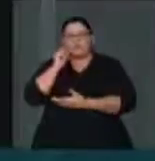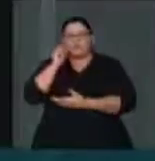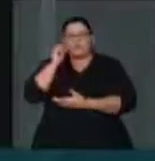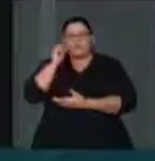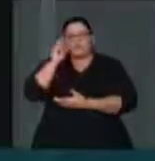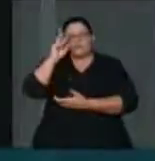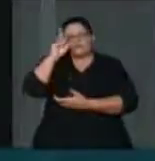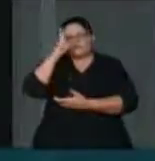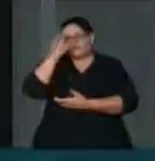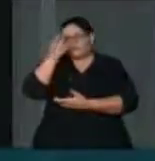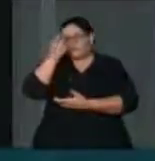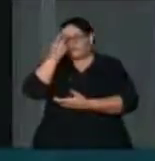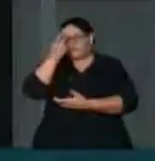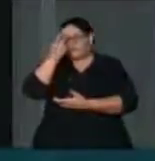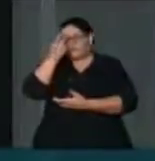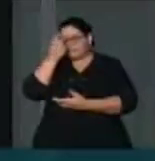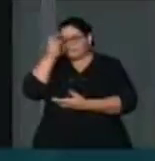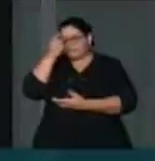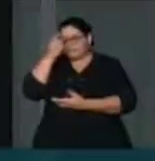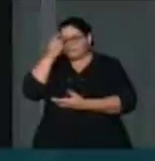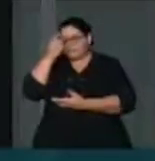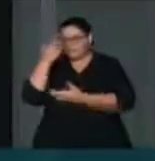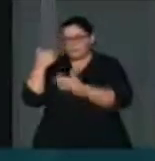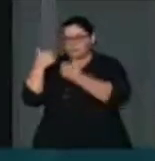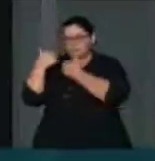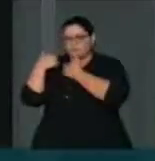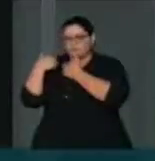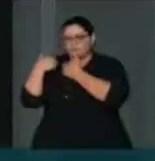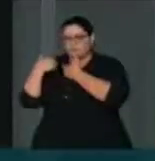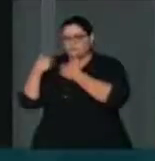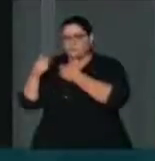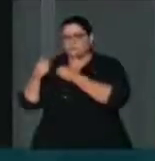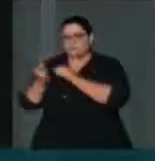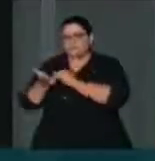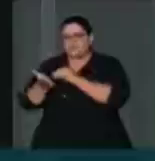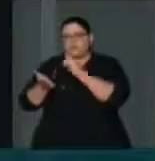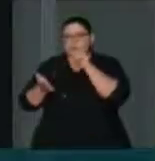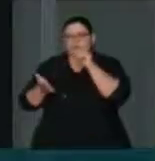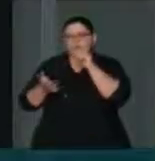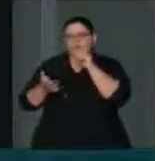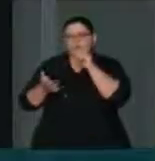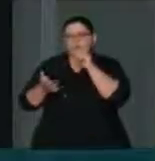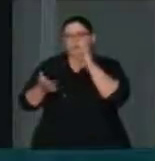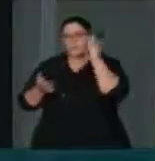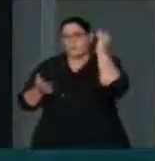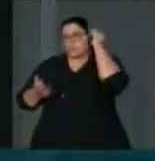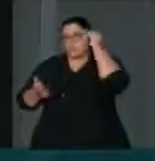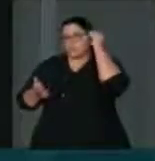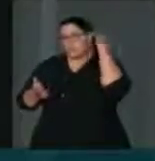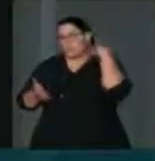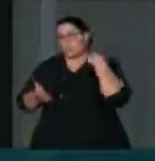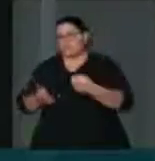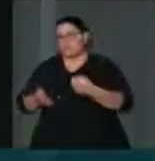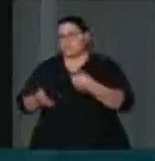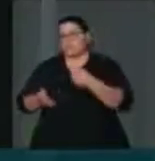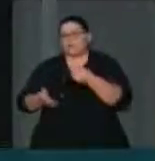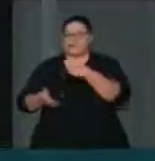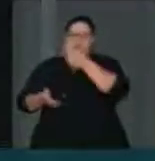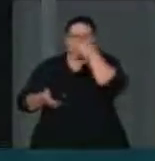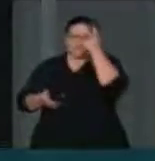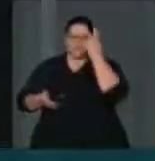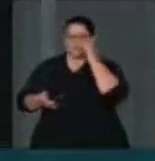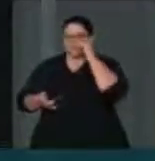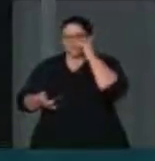rural a responsabilidade pela falta d'água. Isso não é verdade. Sim, é verdade que o campo